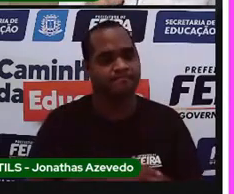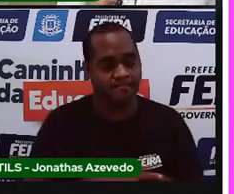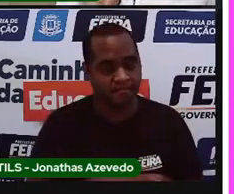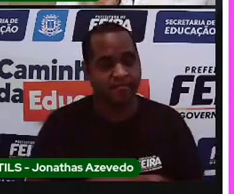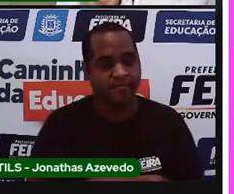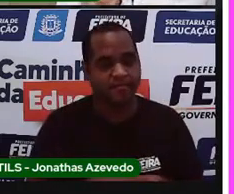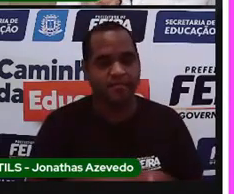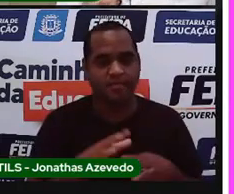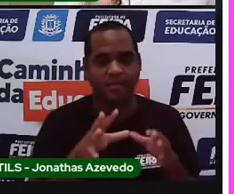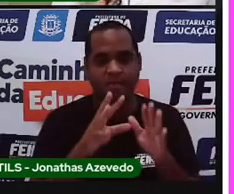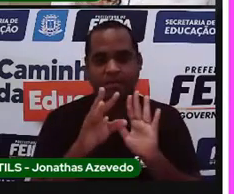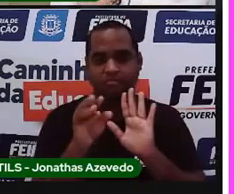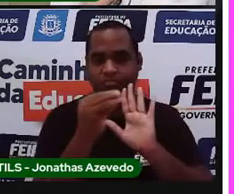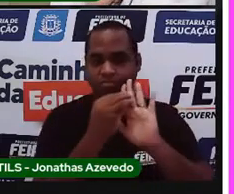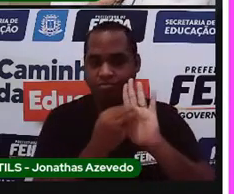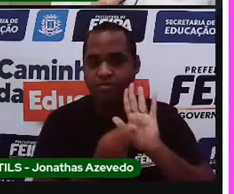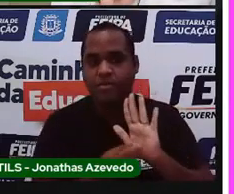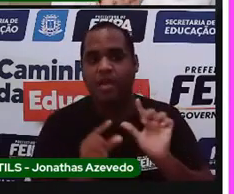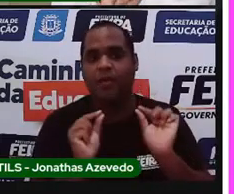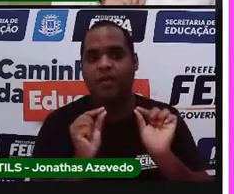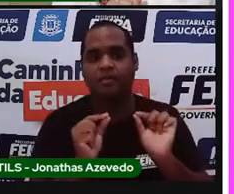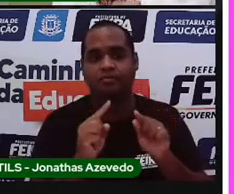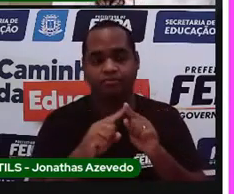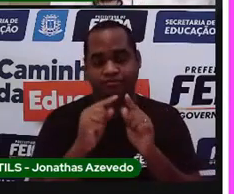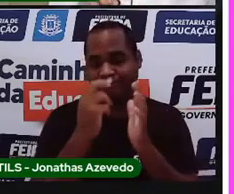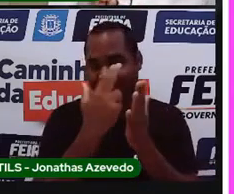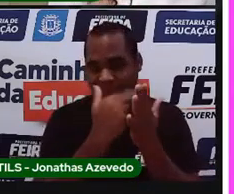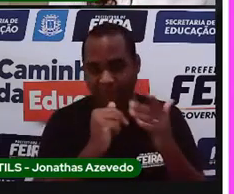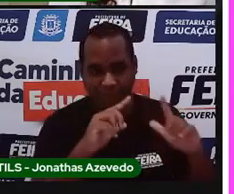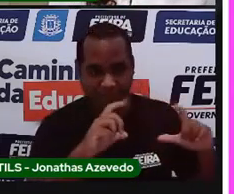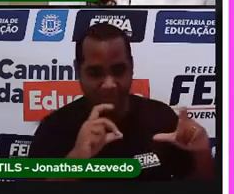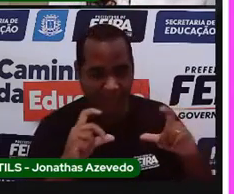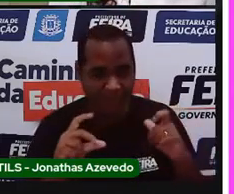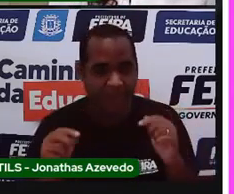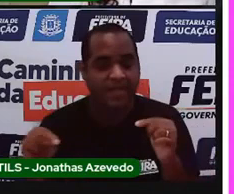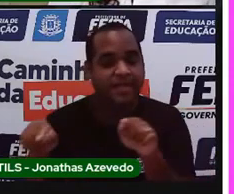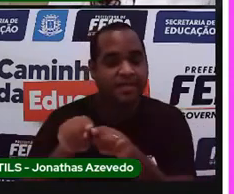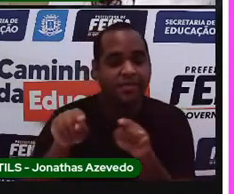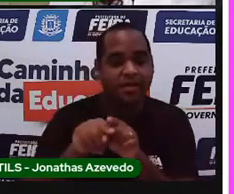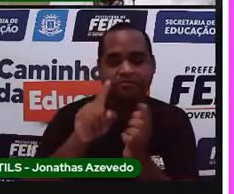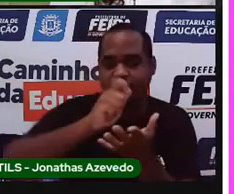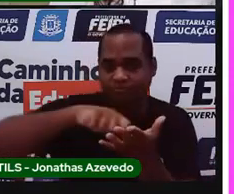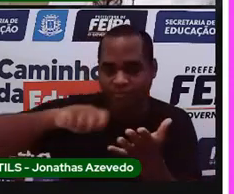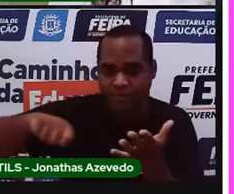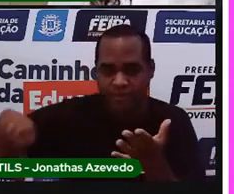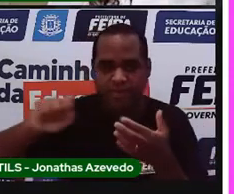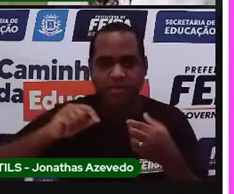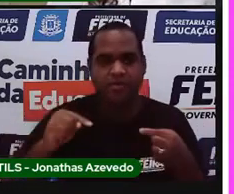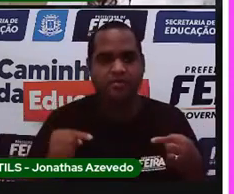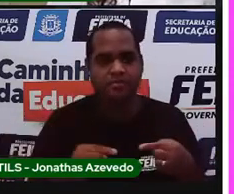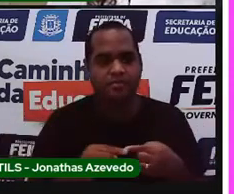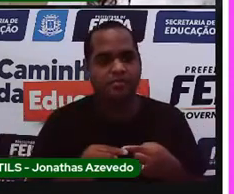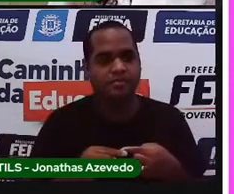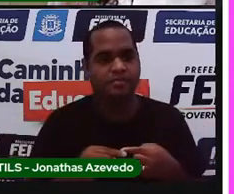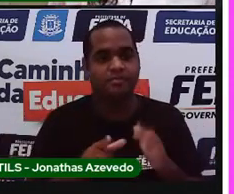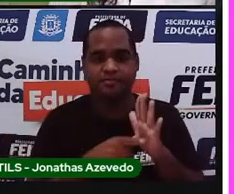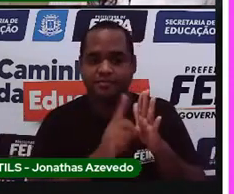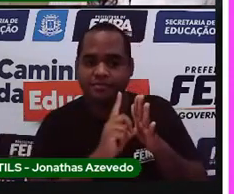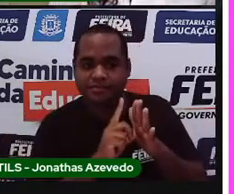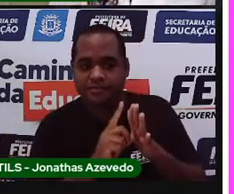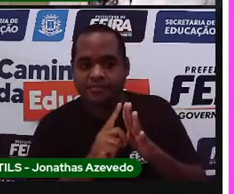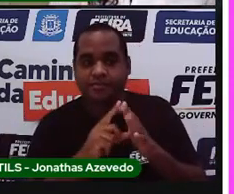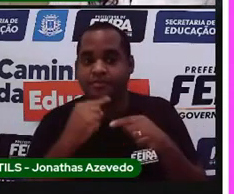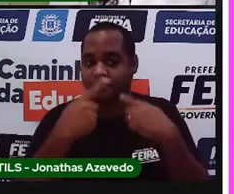registrar de duas formas, desenho e escrita. Você vai desenhar o antes e o